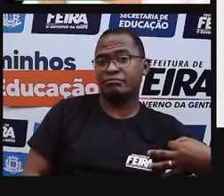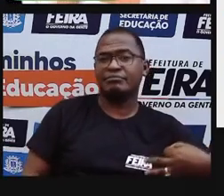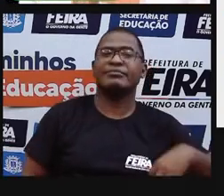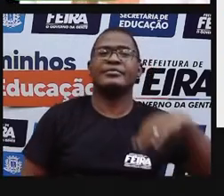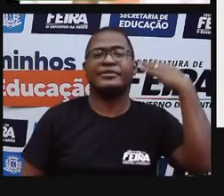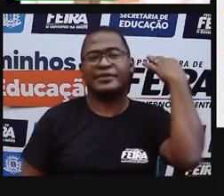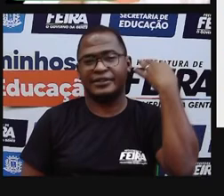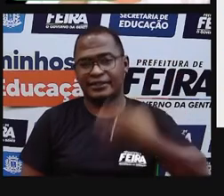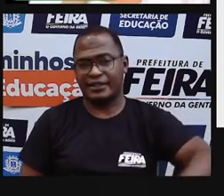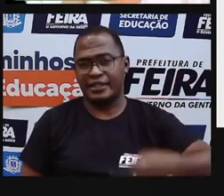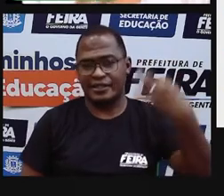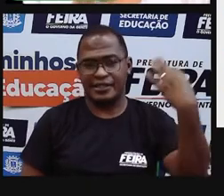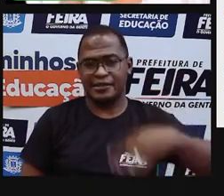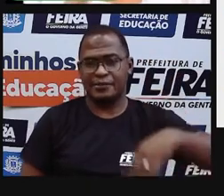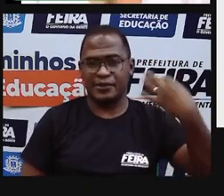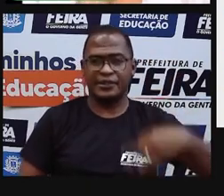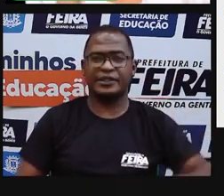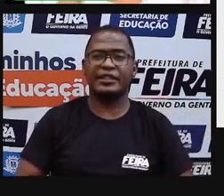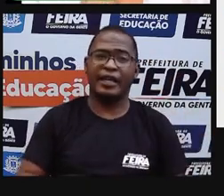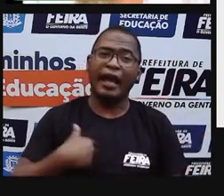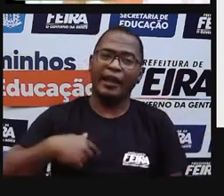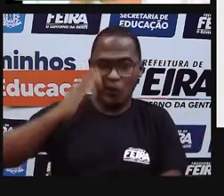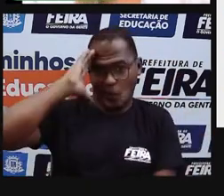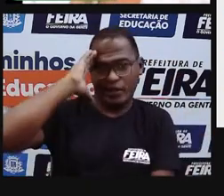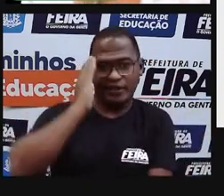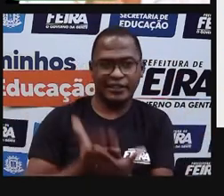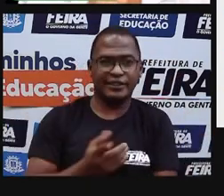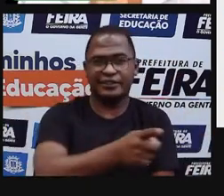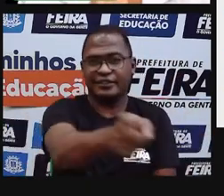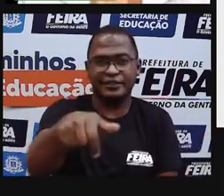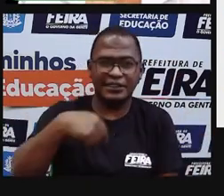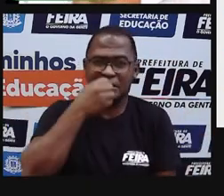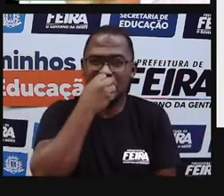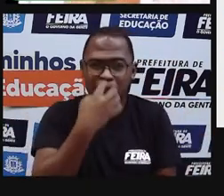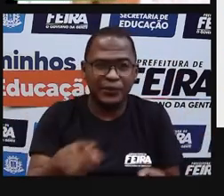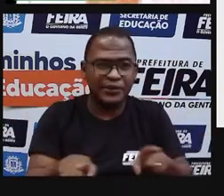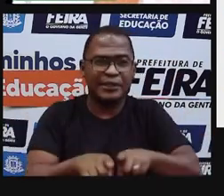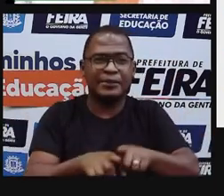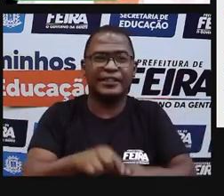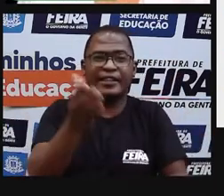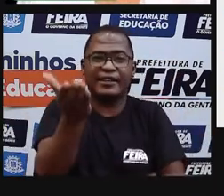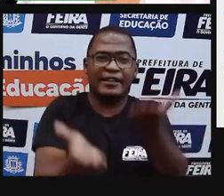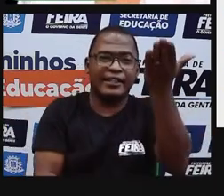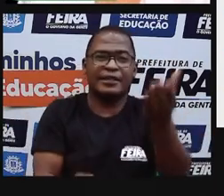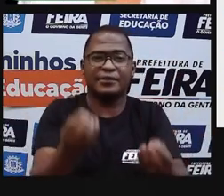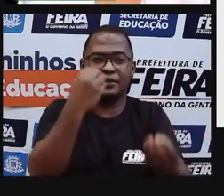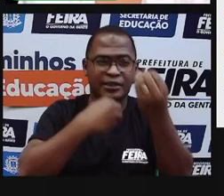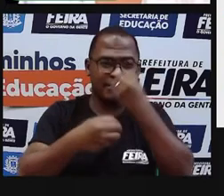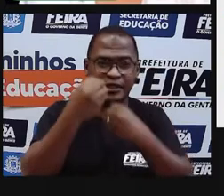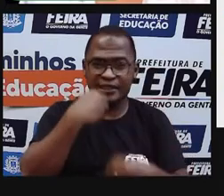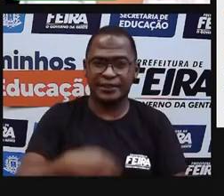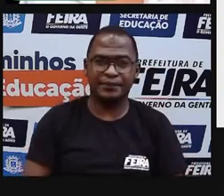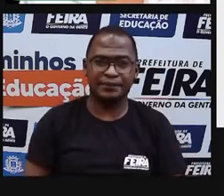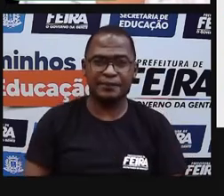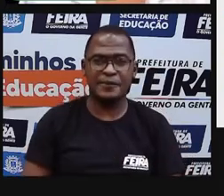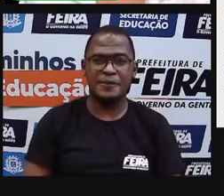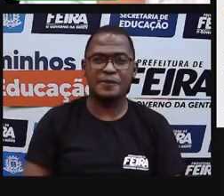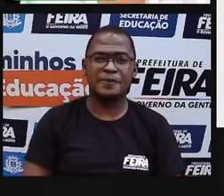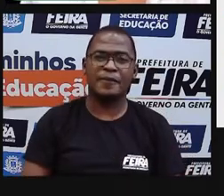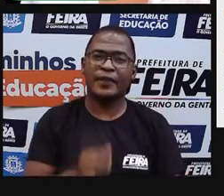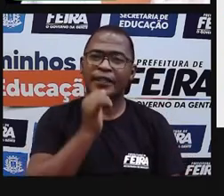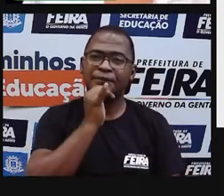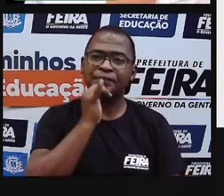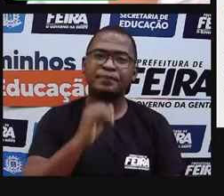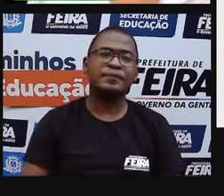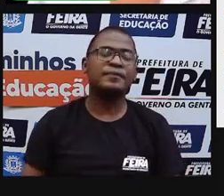Certa a resposta. Espero que vocês estejam mantendo a alimentação saudável. Agora tem aí. A banha de porco orgânica